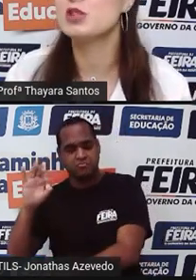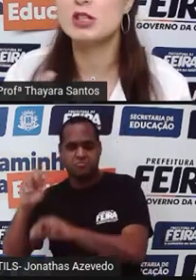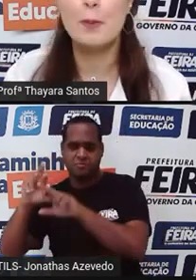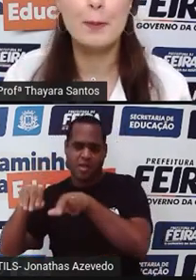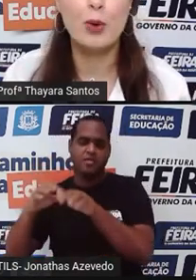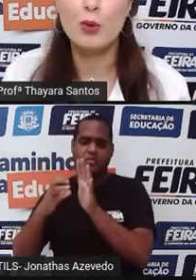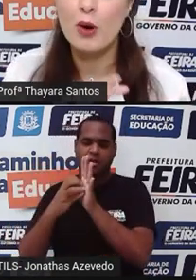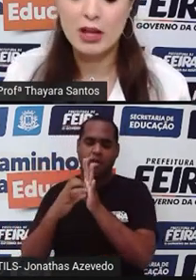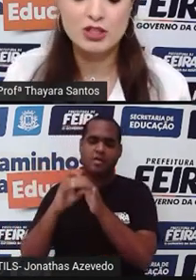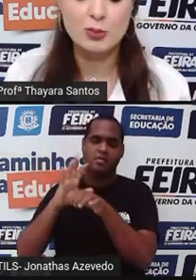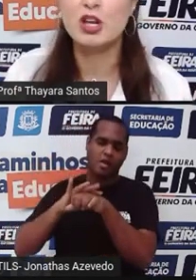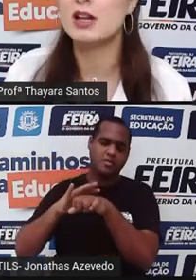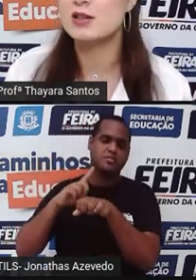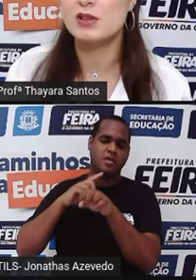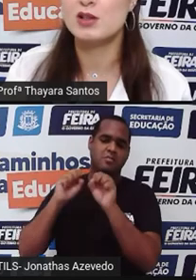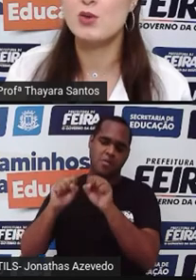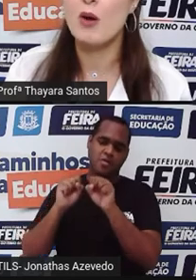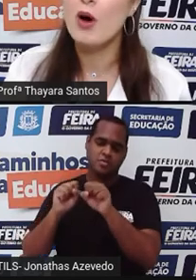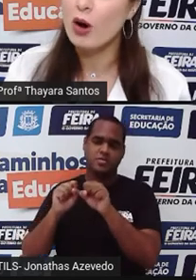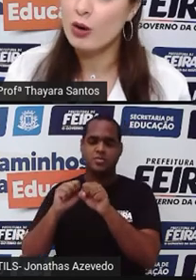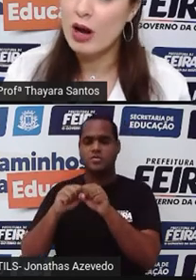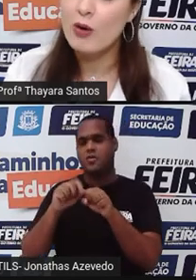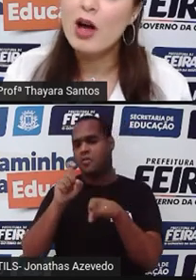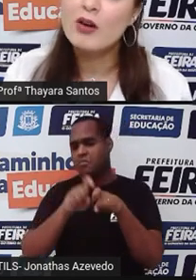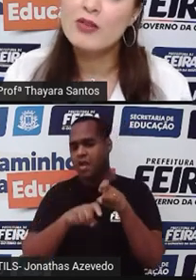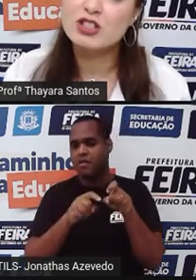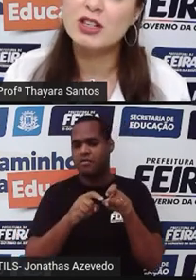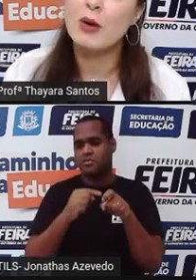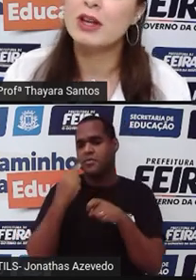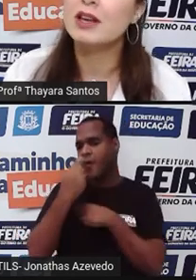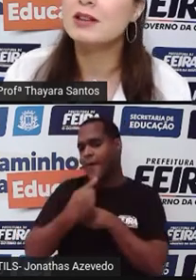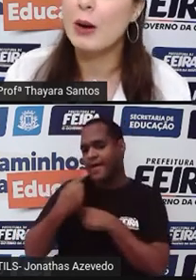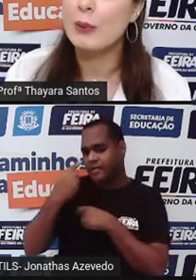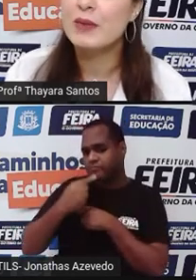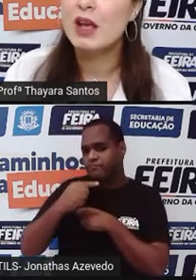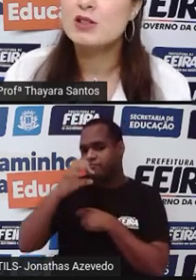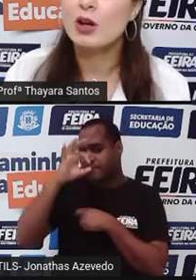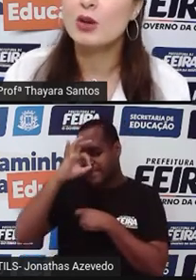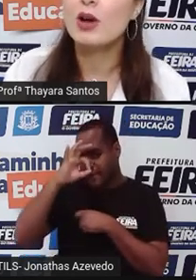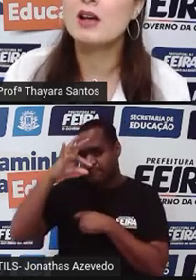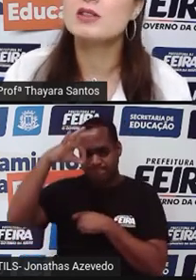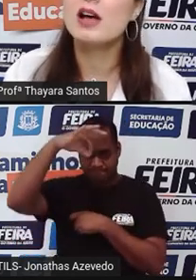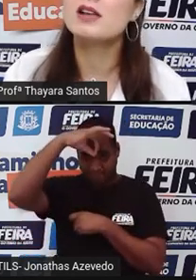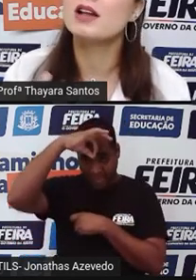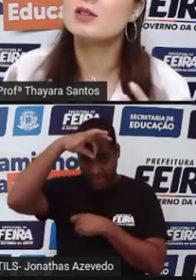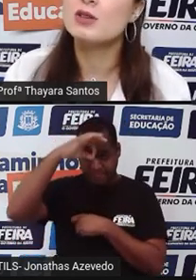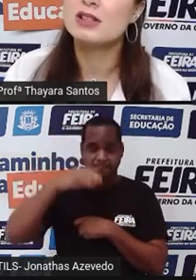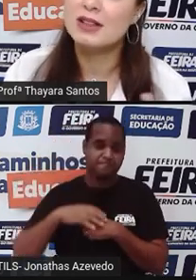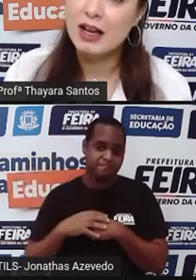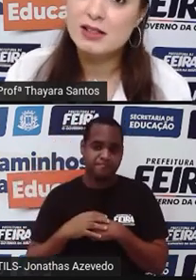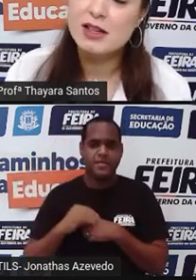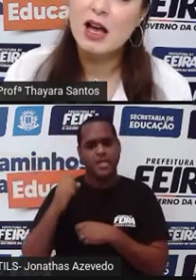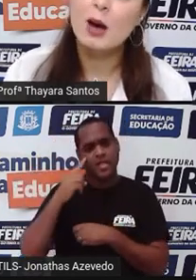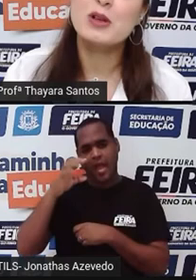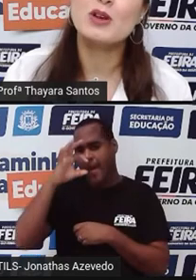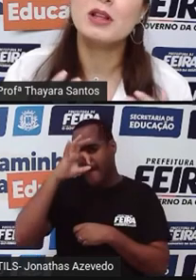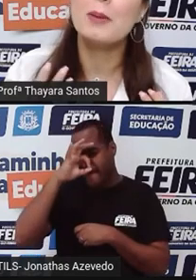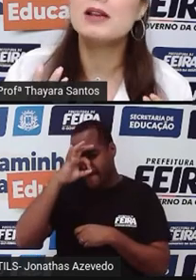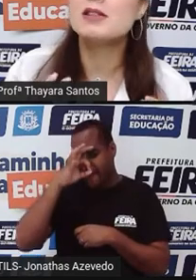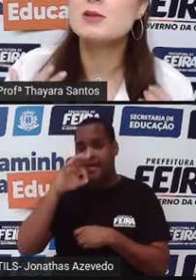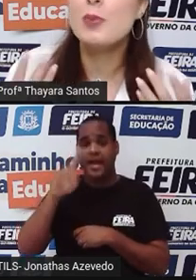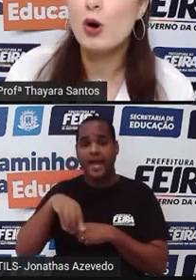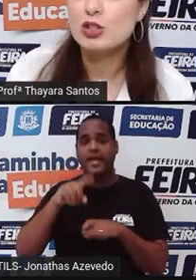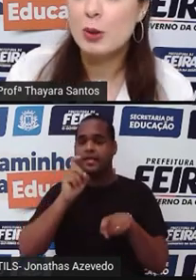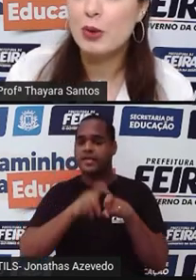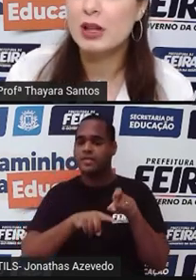é transmitida por qualquer tipo de relação sexual, oral, vaginal e anal. Só que no caso das relações anais, a pessoa está